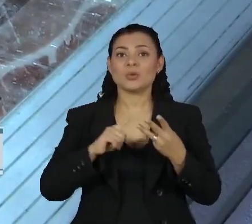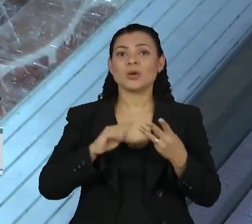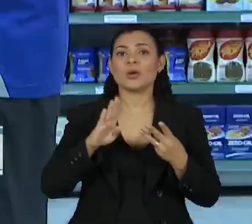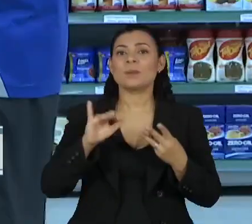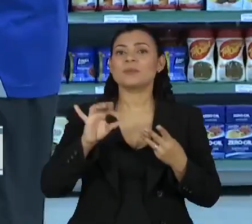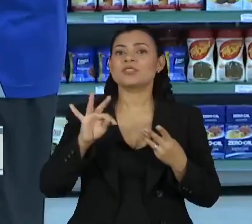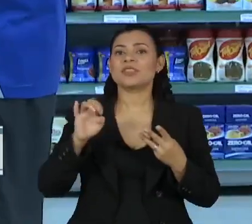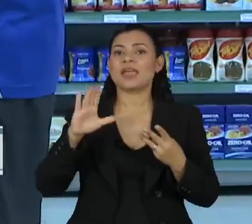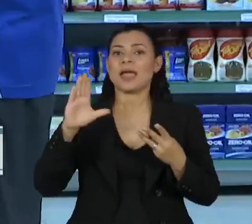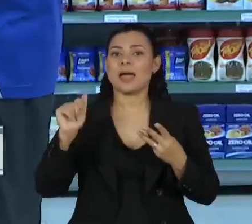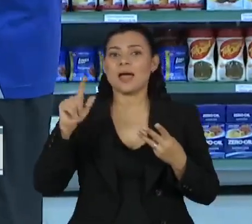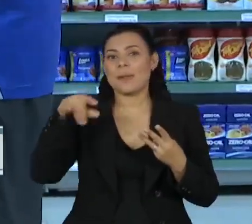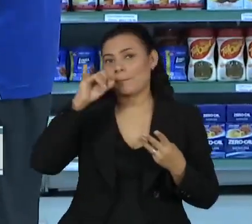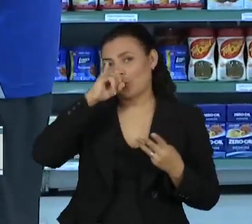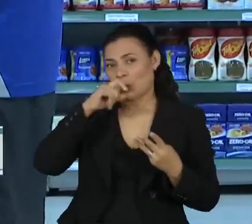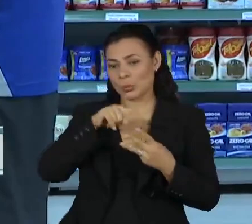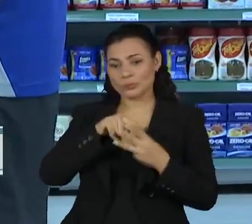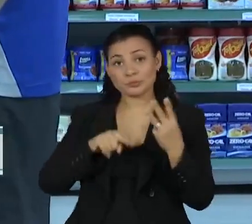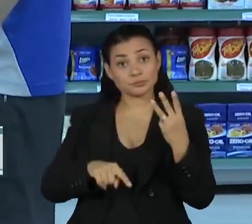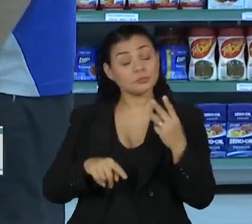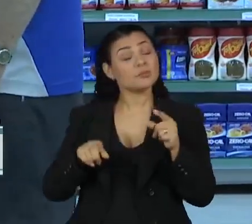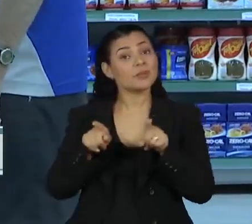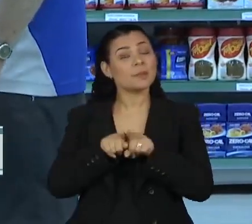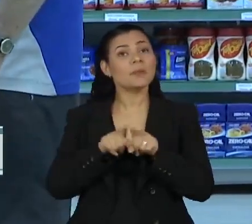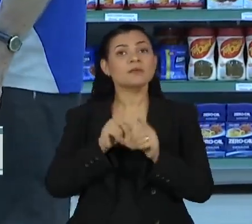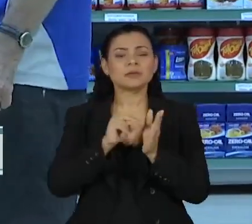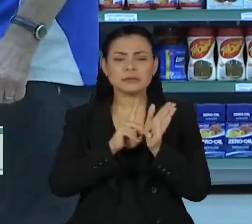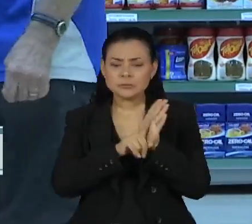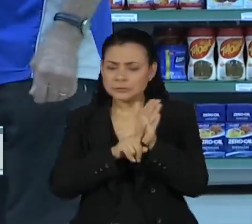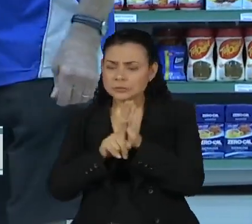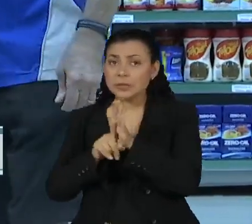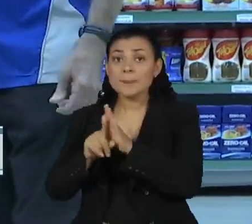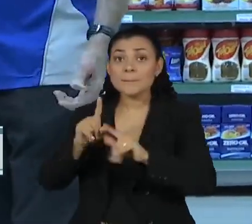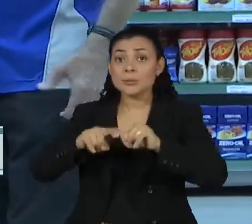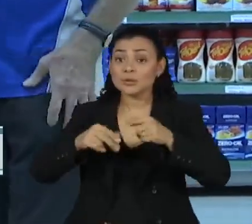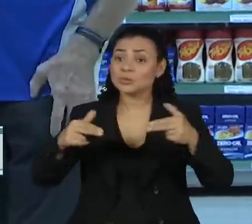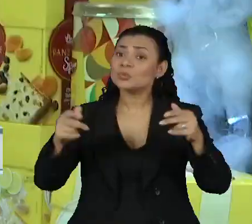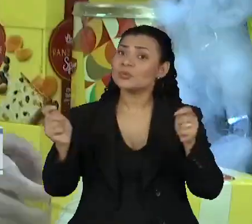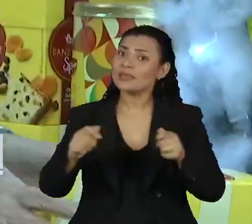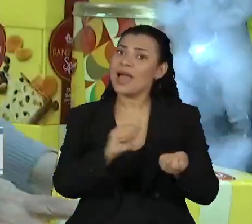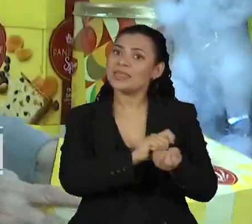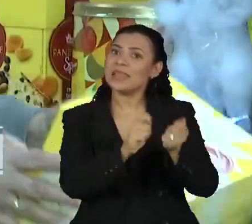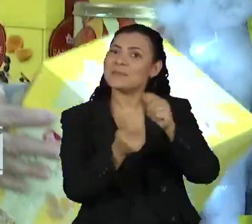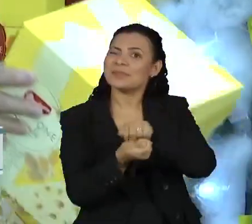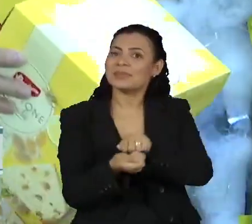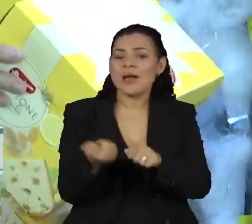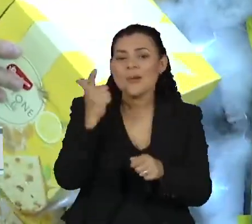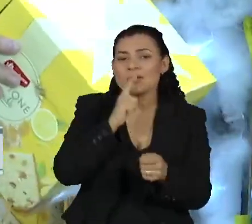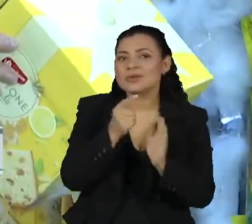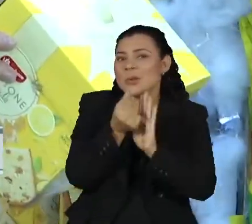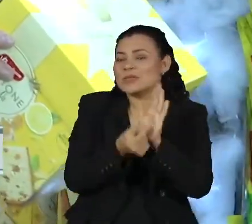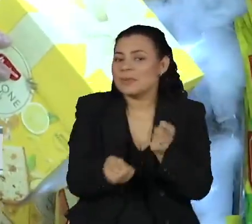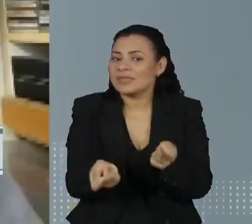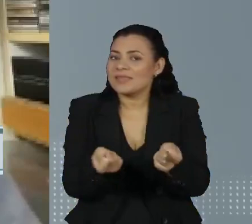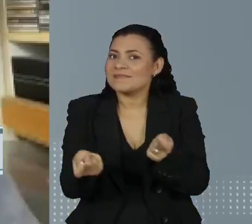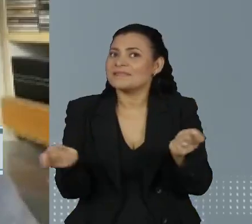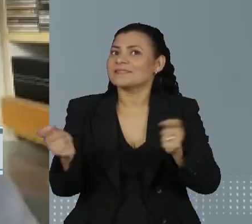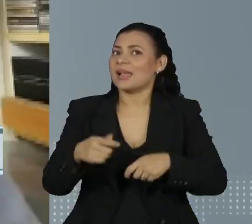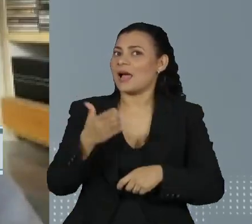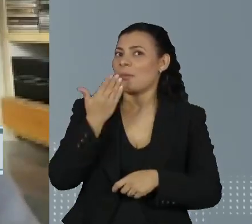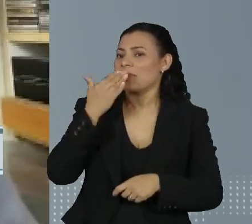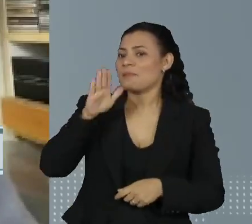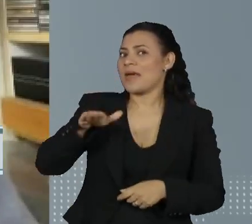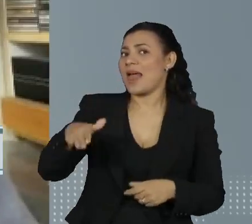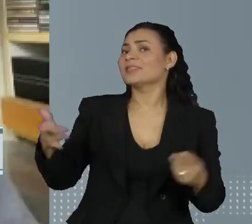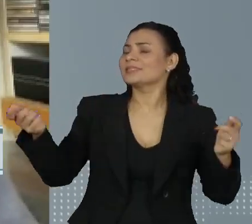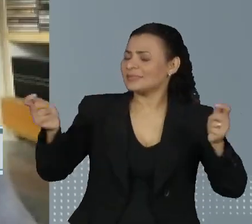suína. Para o analista técnico da FIP, esses produtos podem ser uma boa opção para equilibrar o orçamento da ceia. Dá para ter